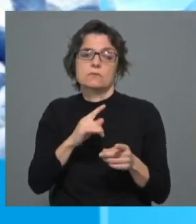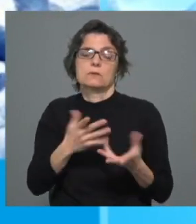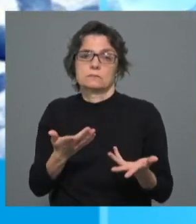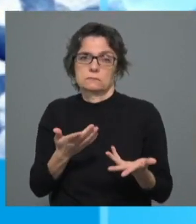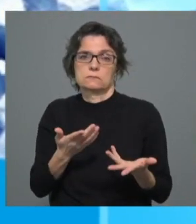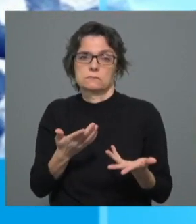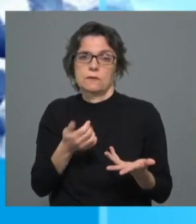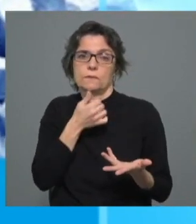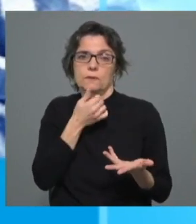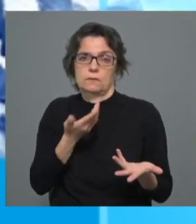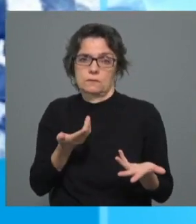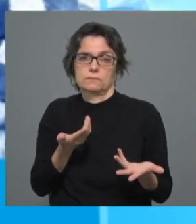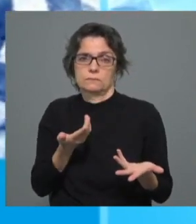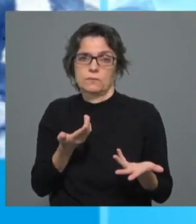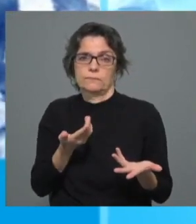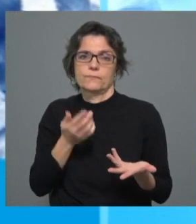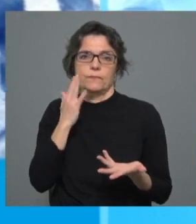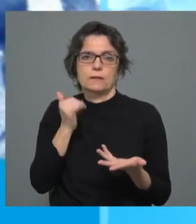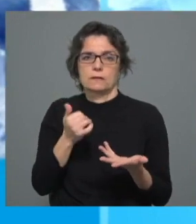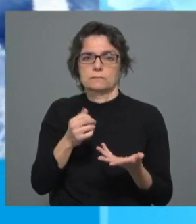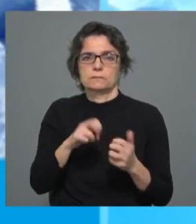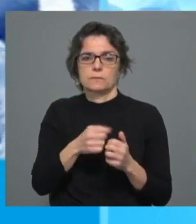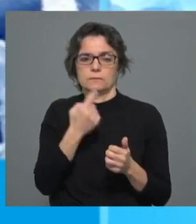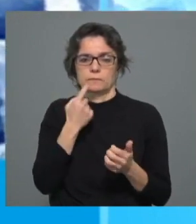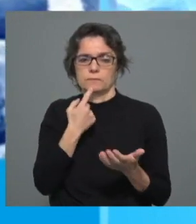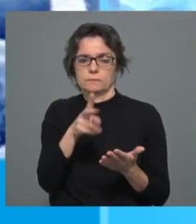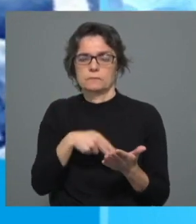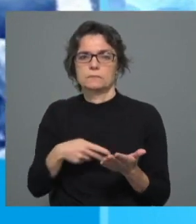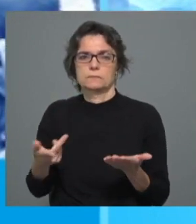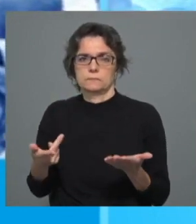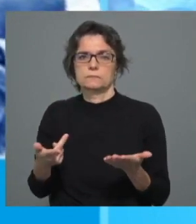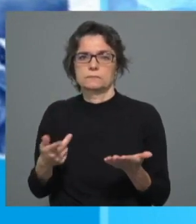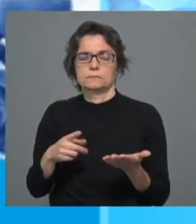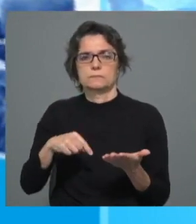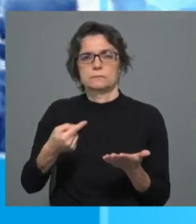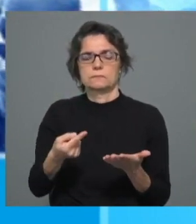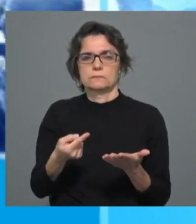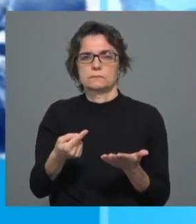portanto, acorrer a estes problemas que foram revelados e,